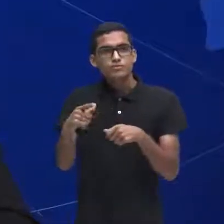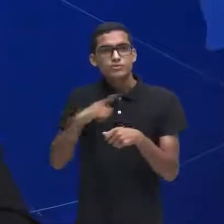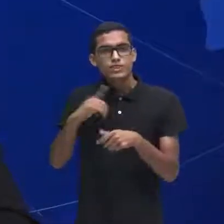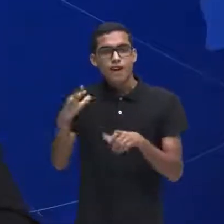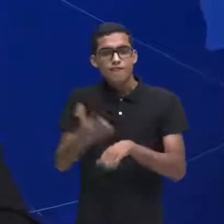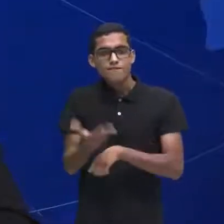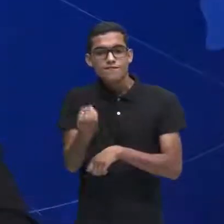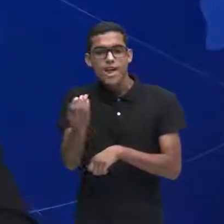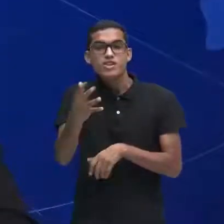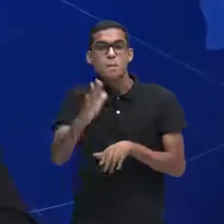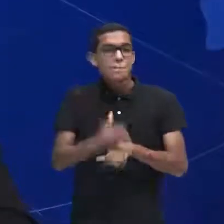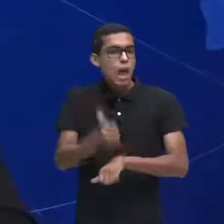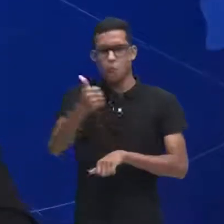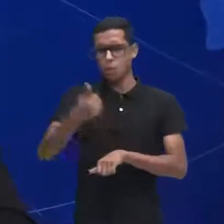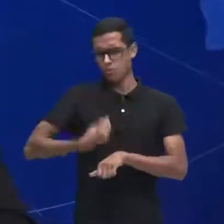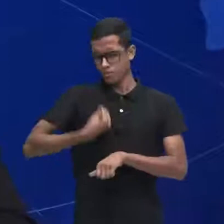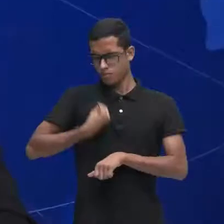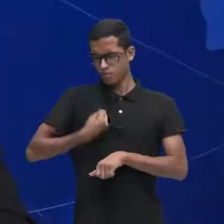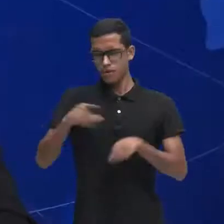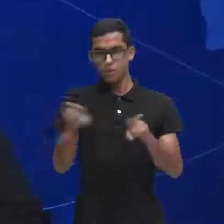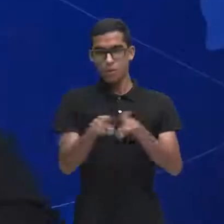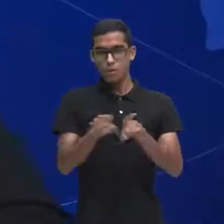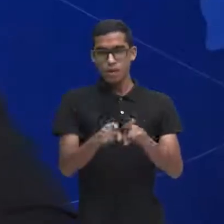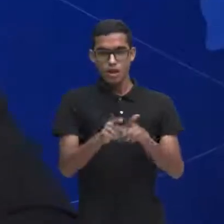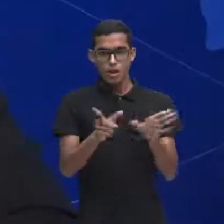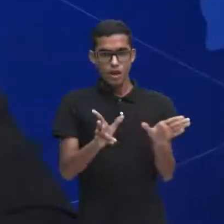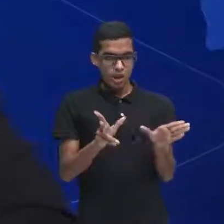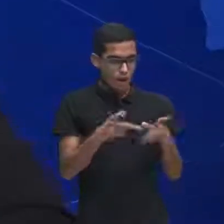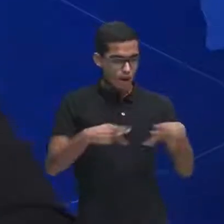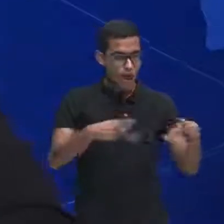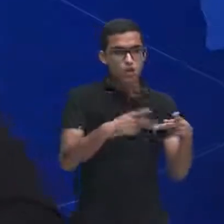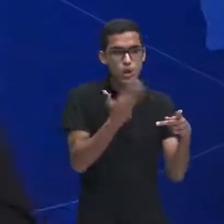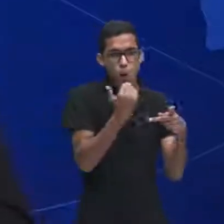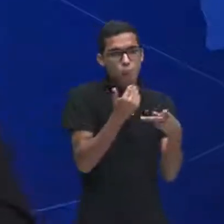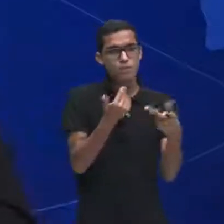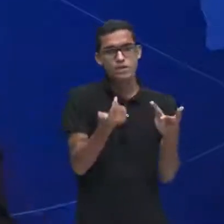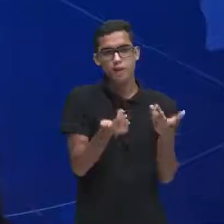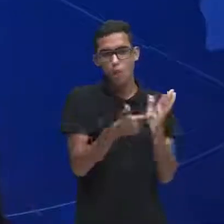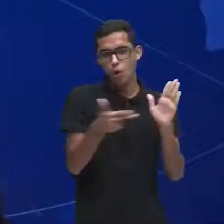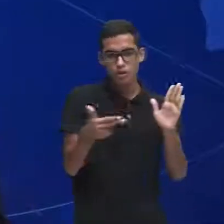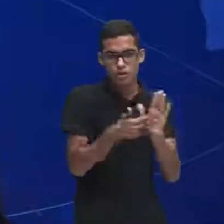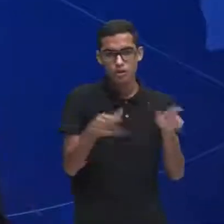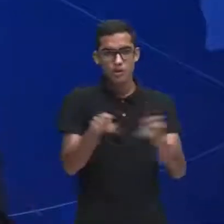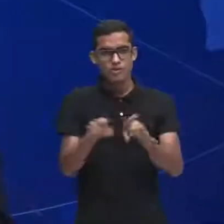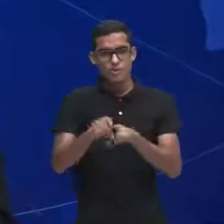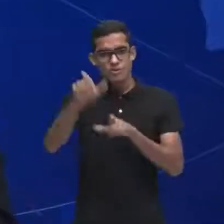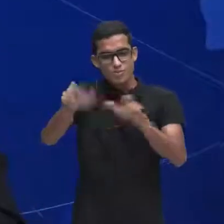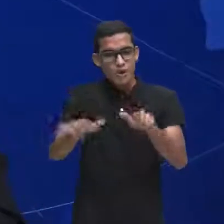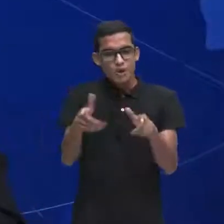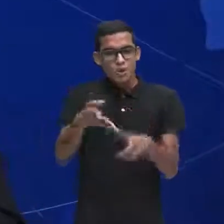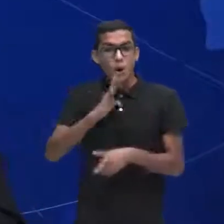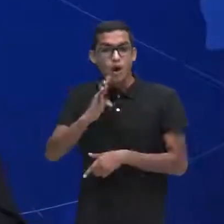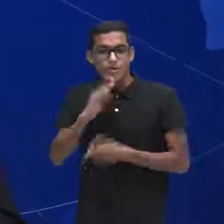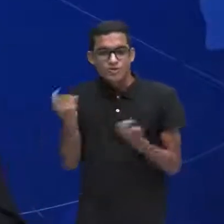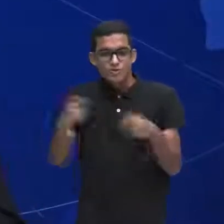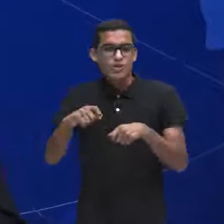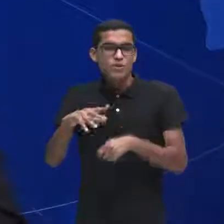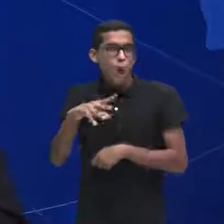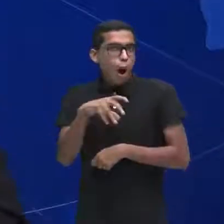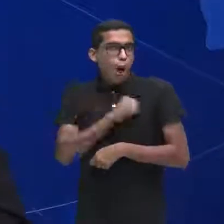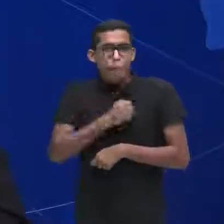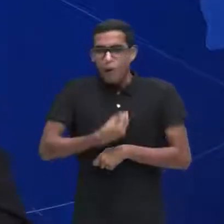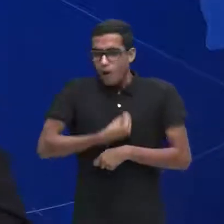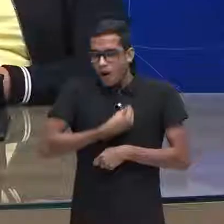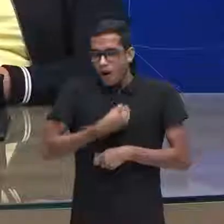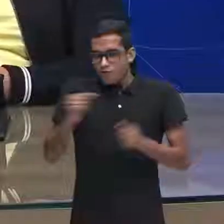comida nova que eu posso experimentar que vai ser meu prato favorito tem uma pessoa que eu posso conhecer que vai ser o meu grande amor então enquanto a gente está vivo